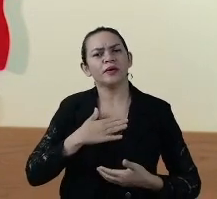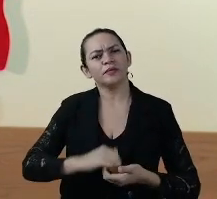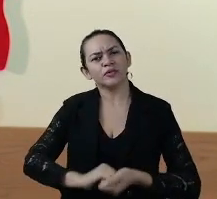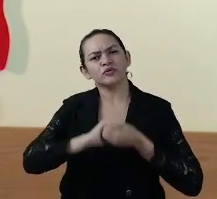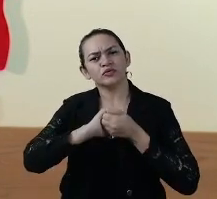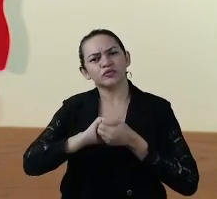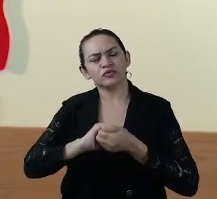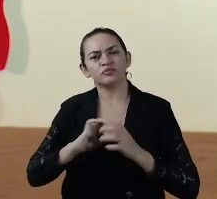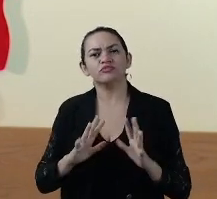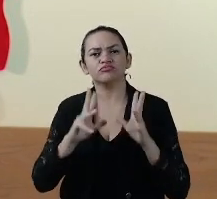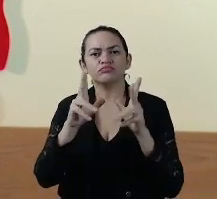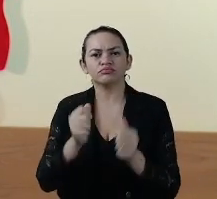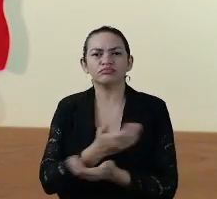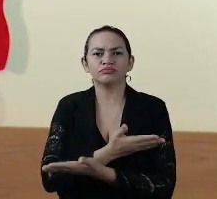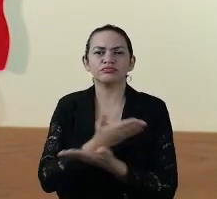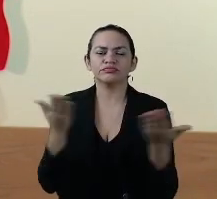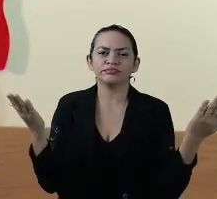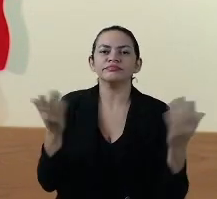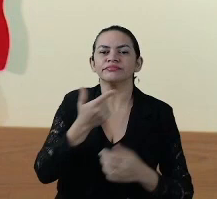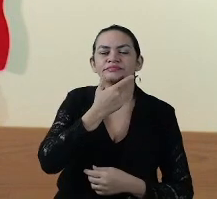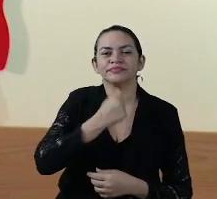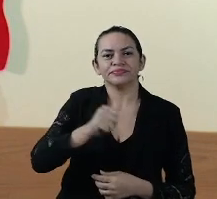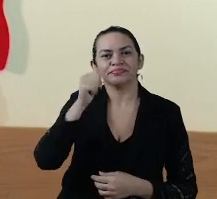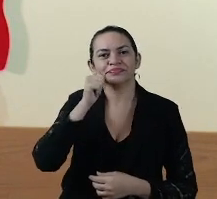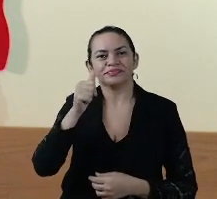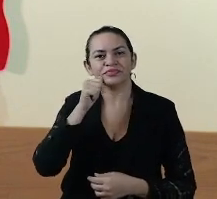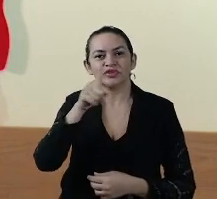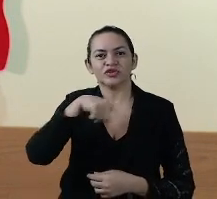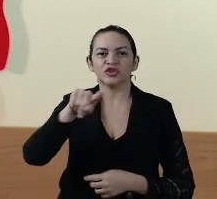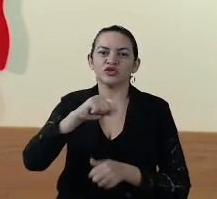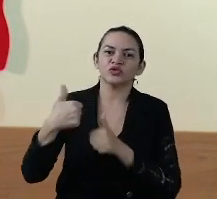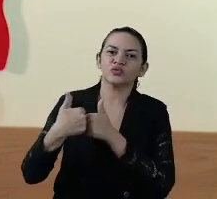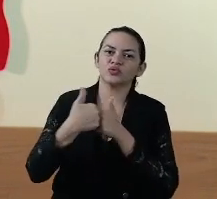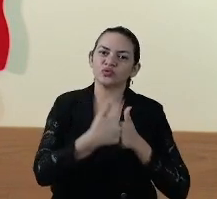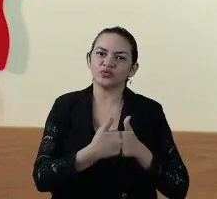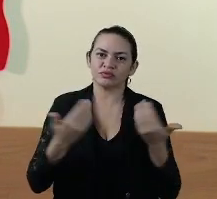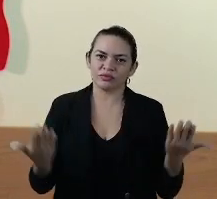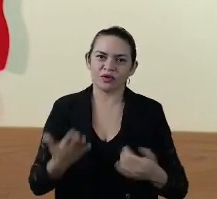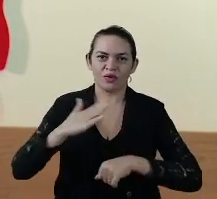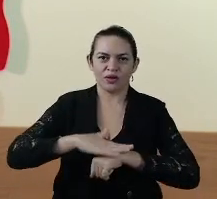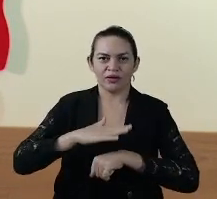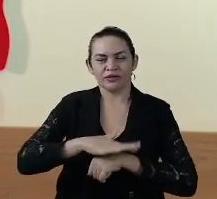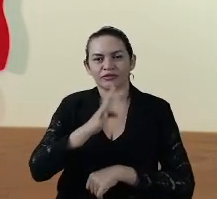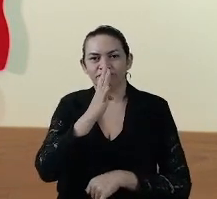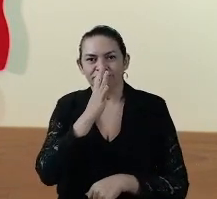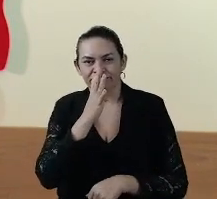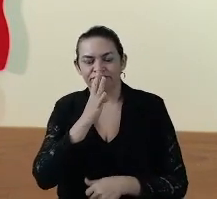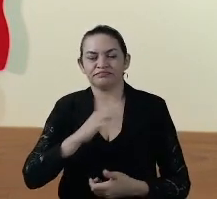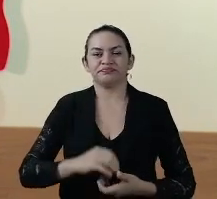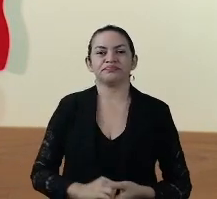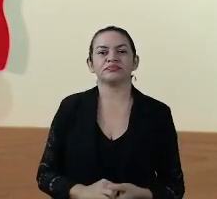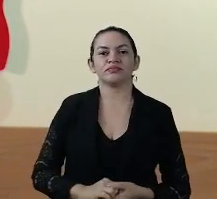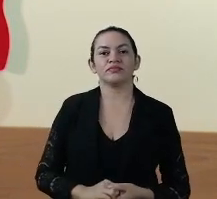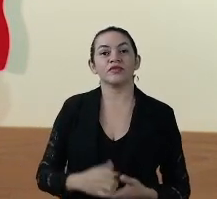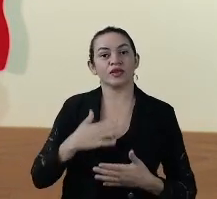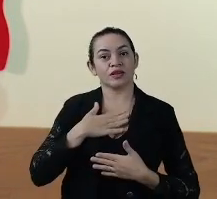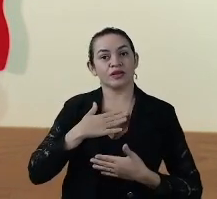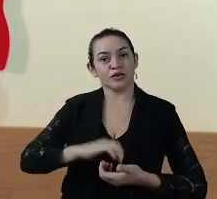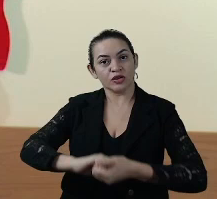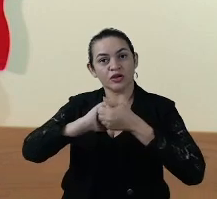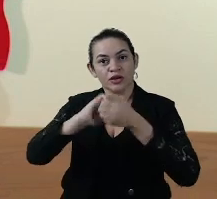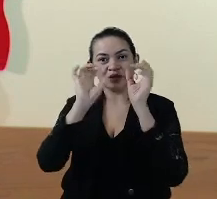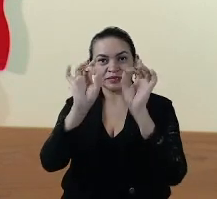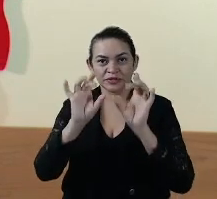cumprimentos a todas as senhoras e aos senhores que nos acompanham neste momento. Minha saudação